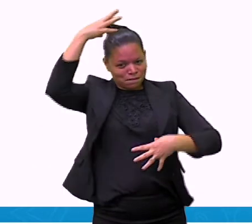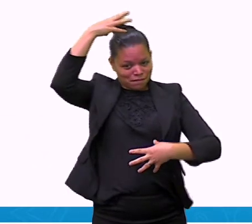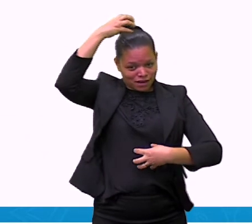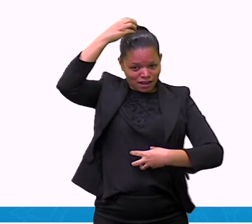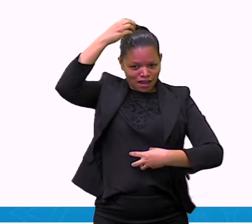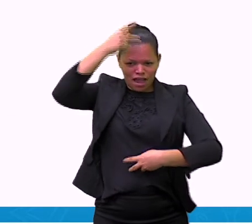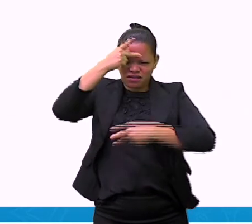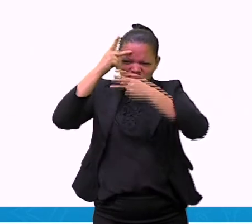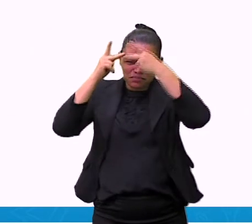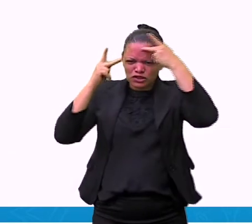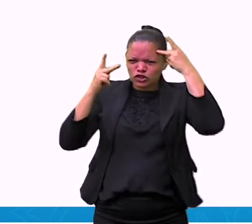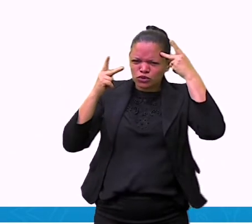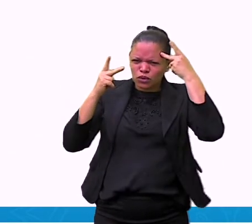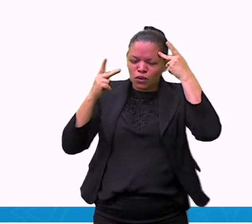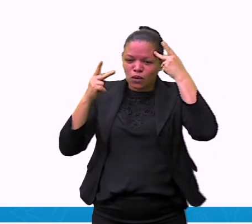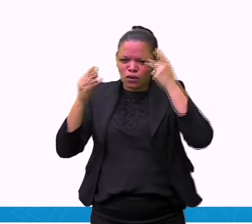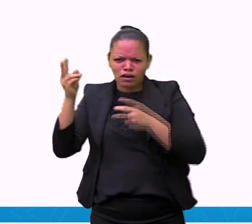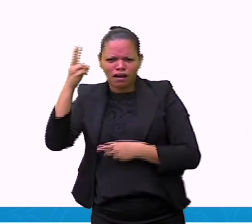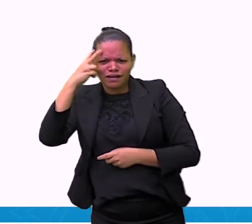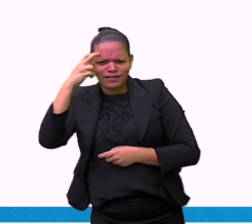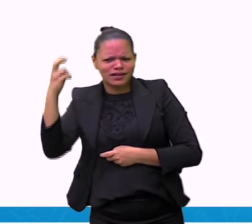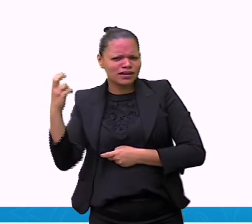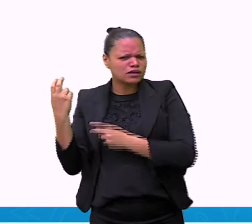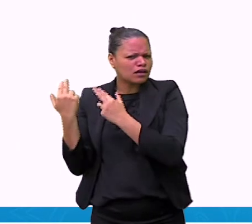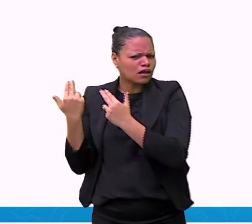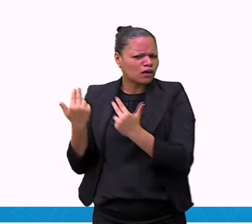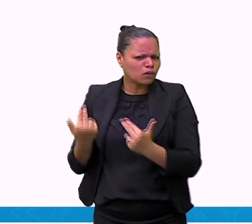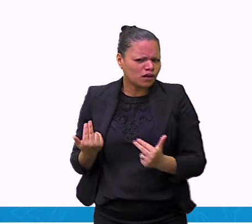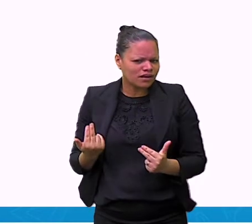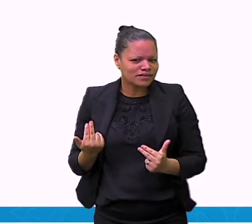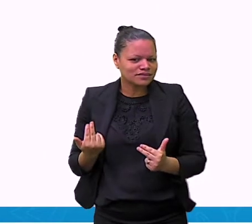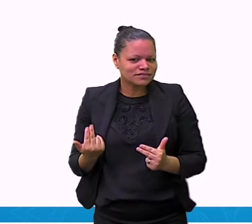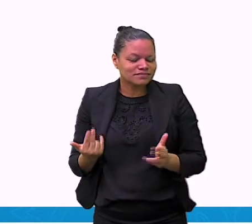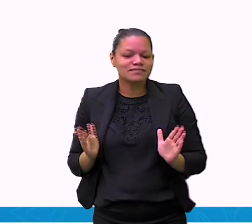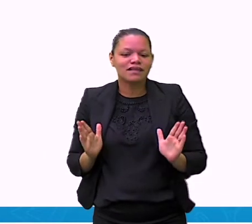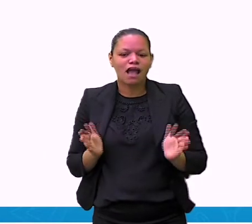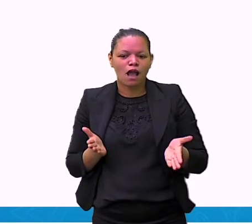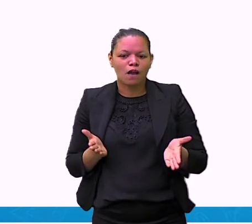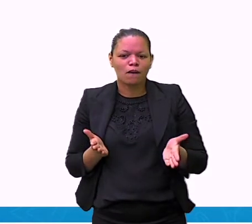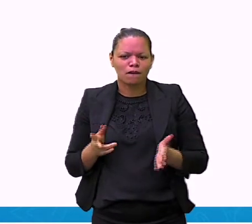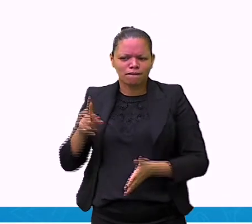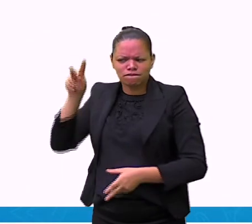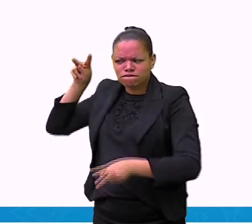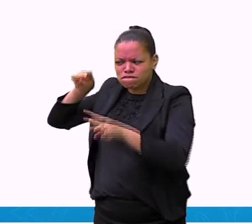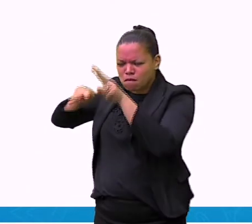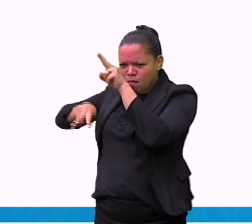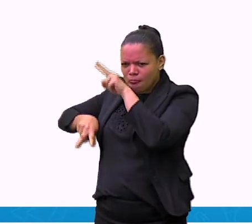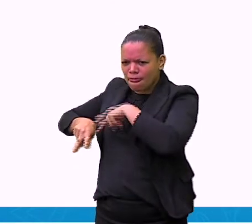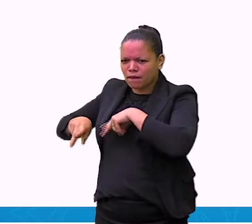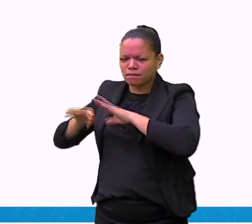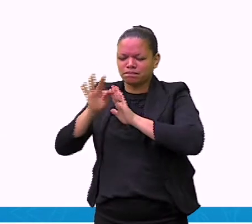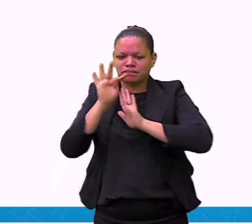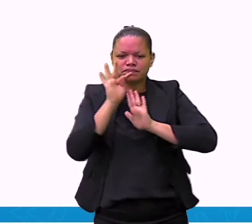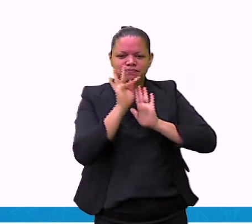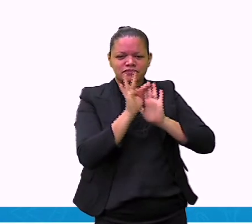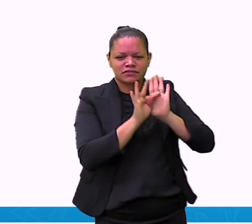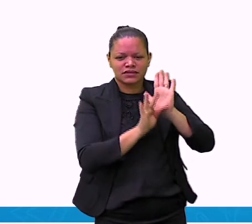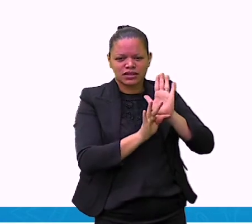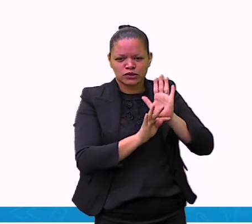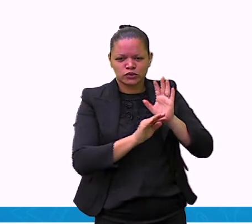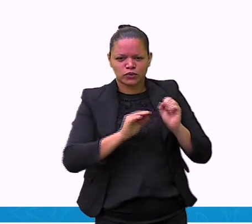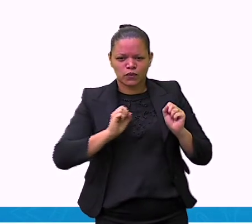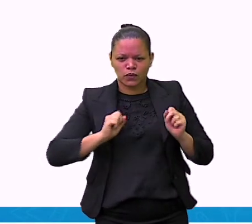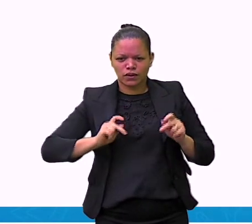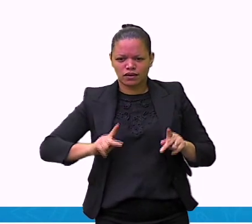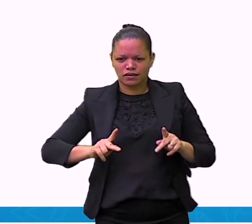Muito bem. Agora, eu vou ler o texto e nós vamos observar se o texto lido pela